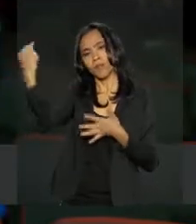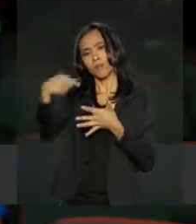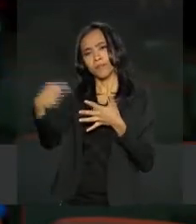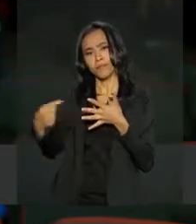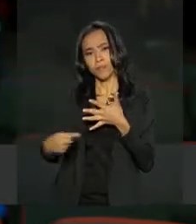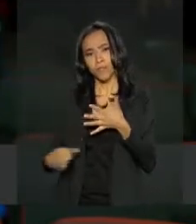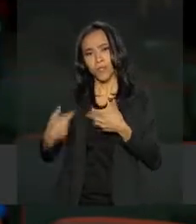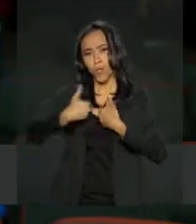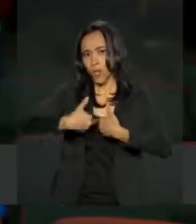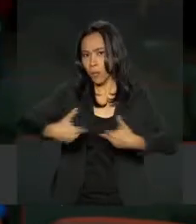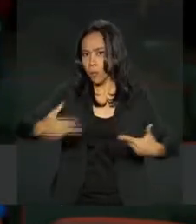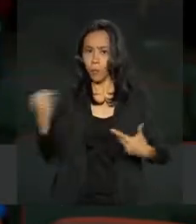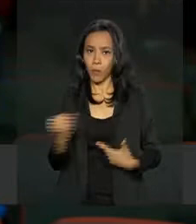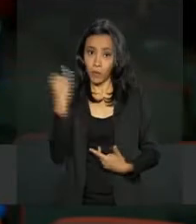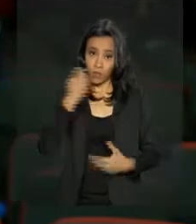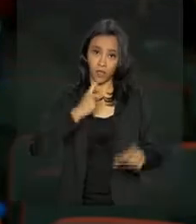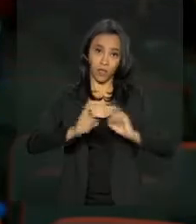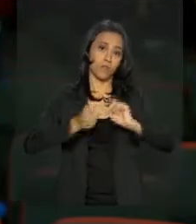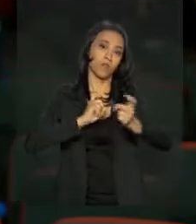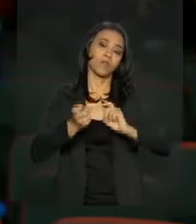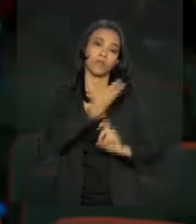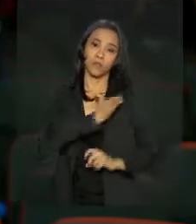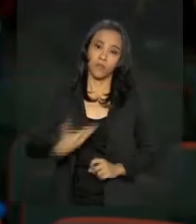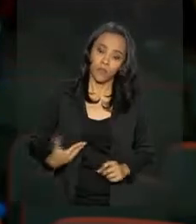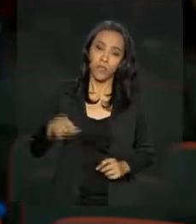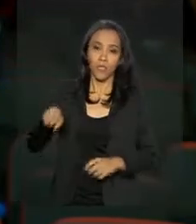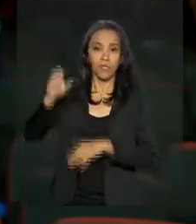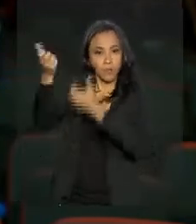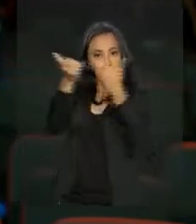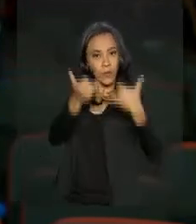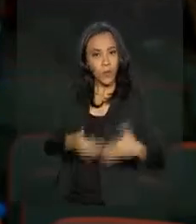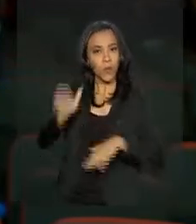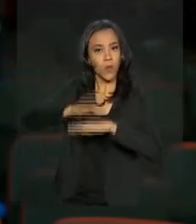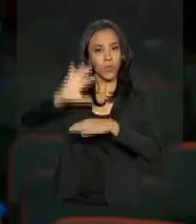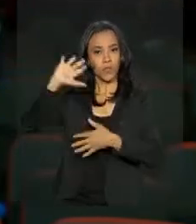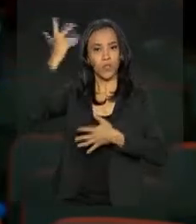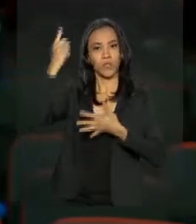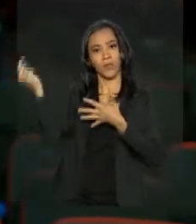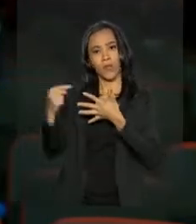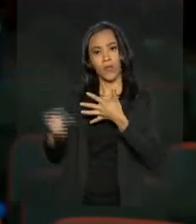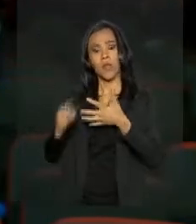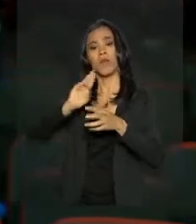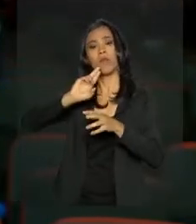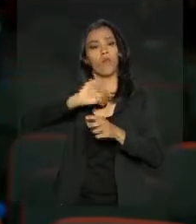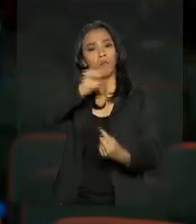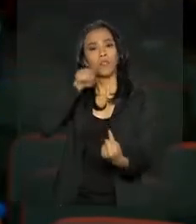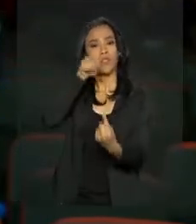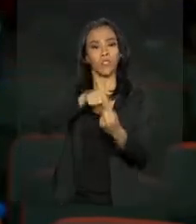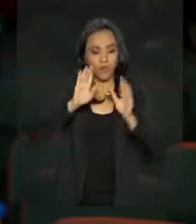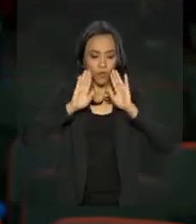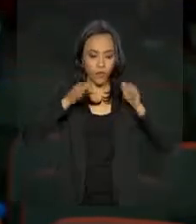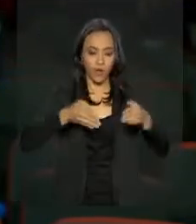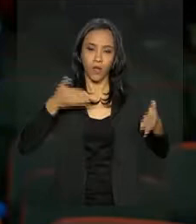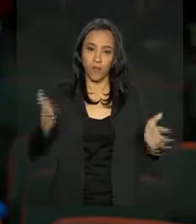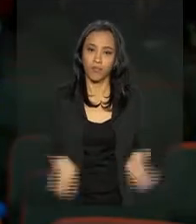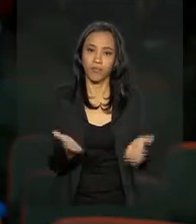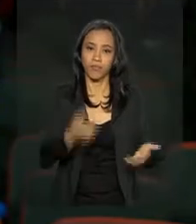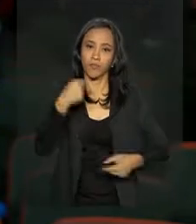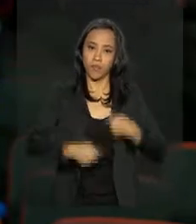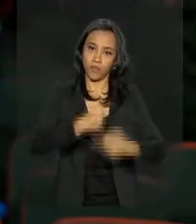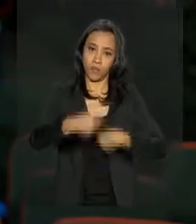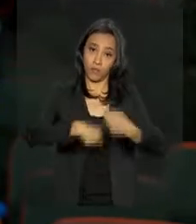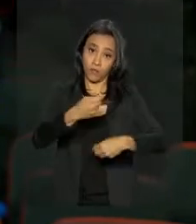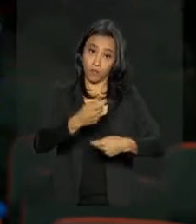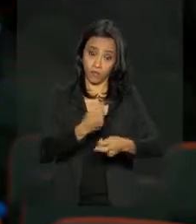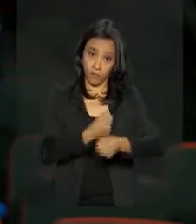gestão. Temer destacou que decisões foram tomadas com foco na retomada do crescimento econômico, como a PEC do